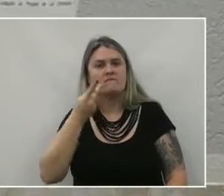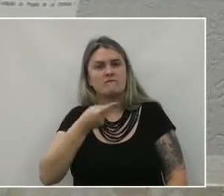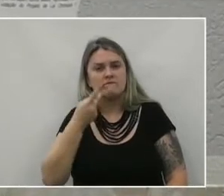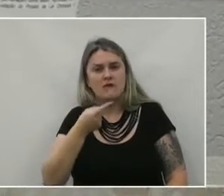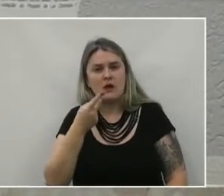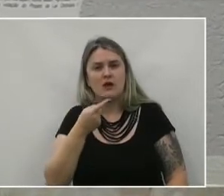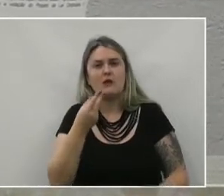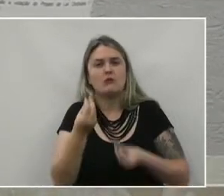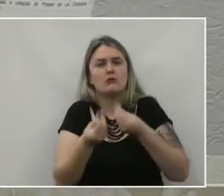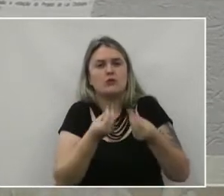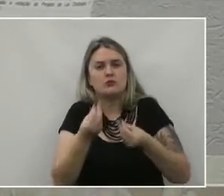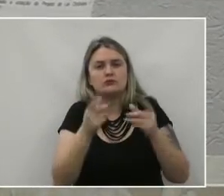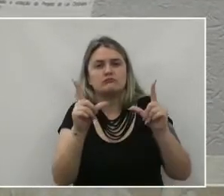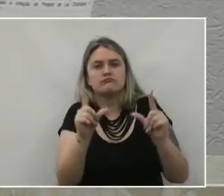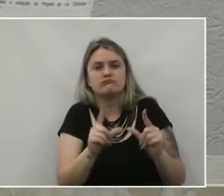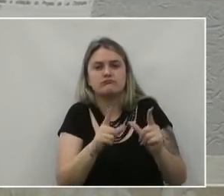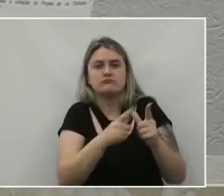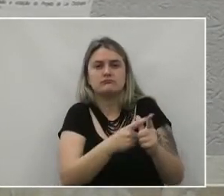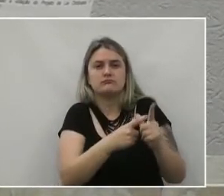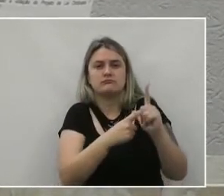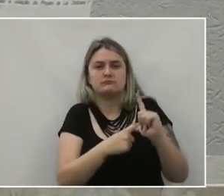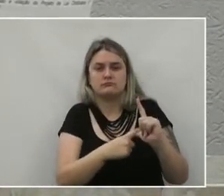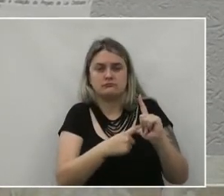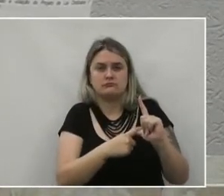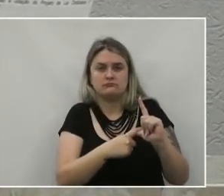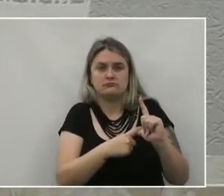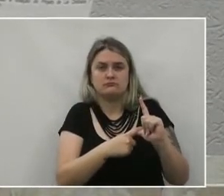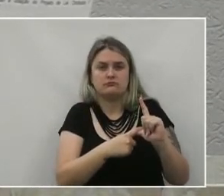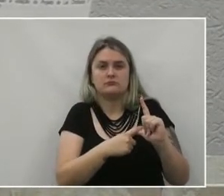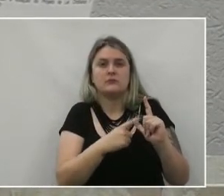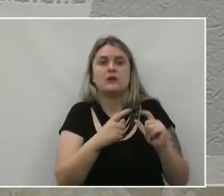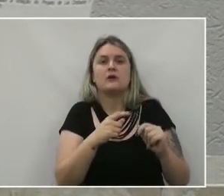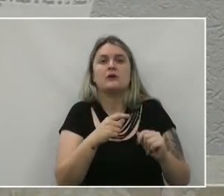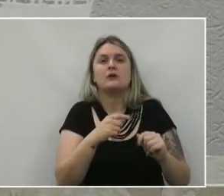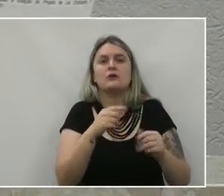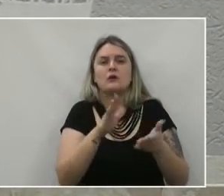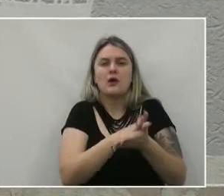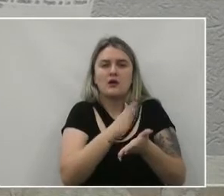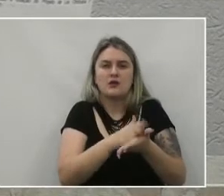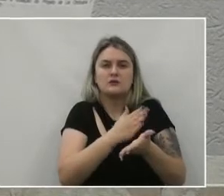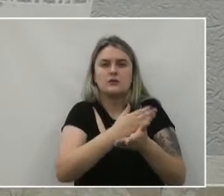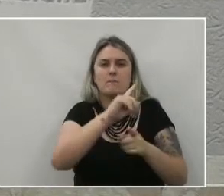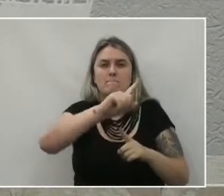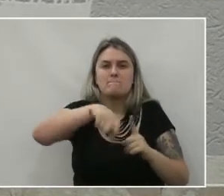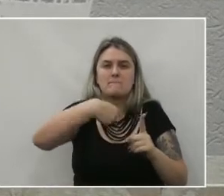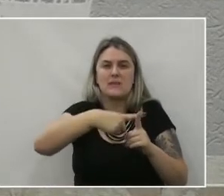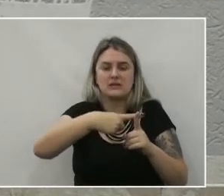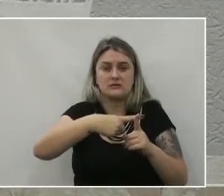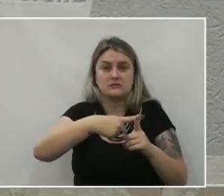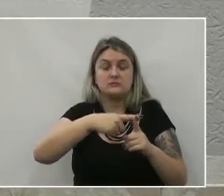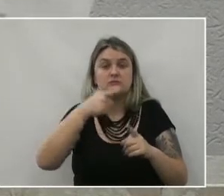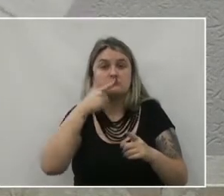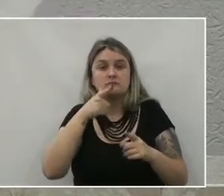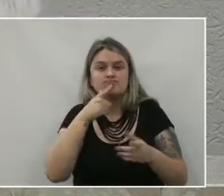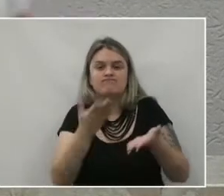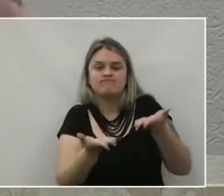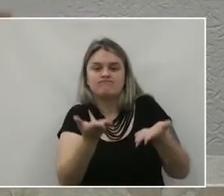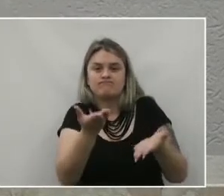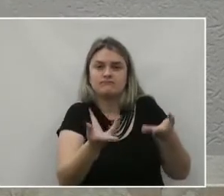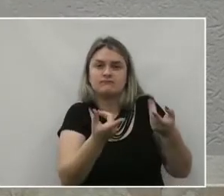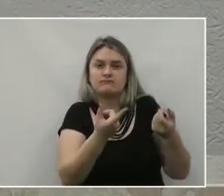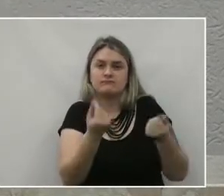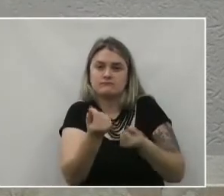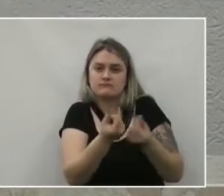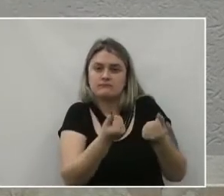sobre a forma de amortização do desse técnico atuarial Custo suplementar para obtenção do equilíbrio financeiro